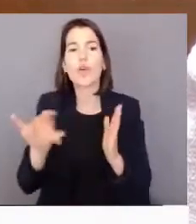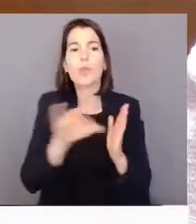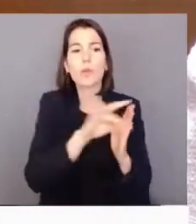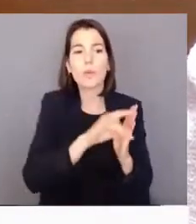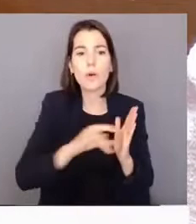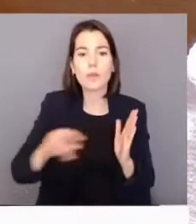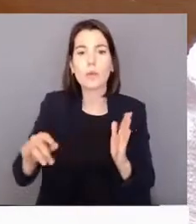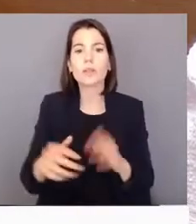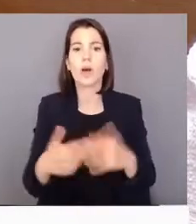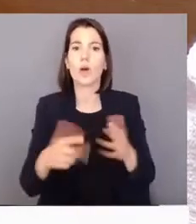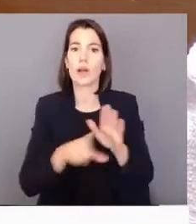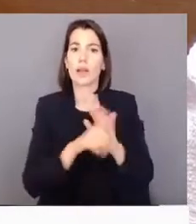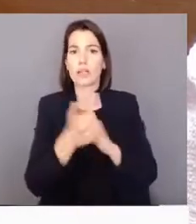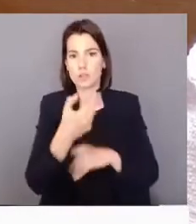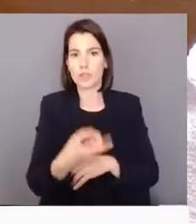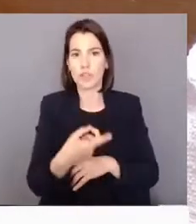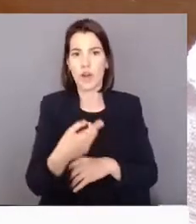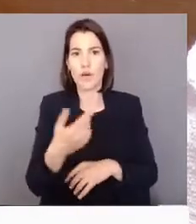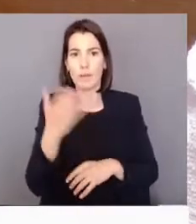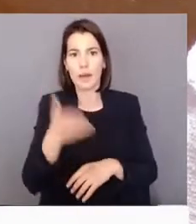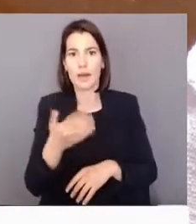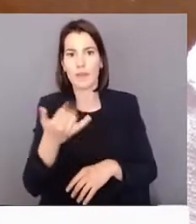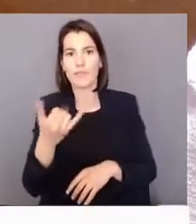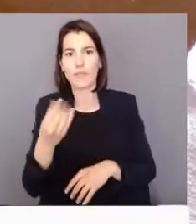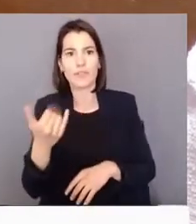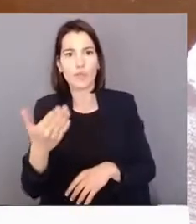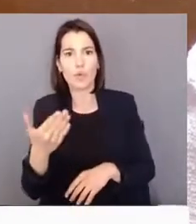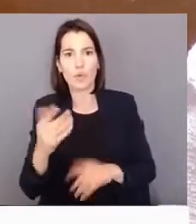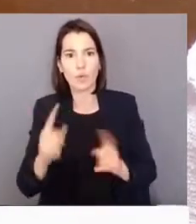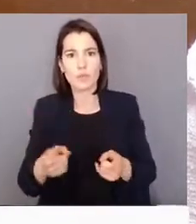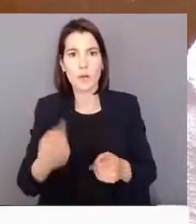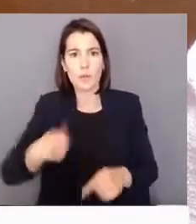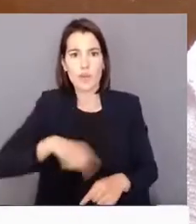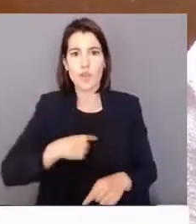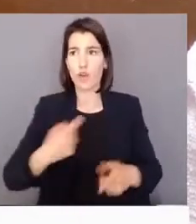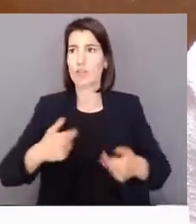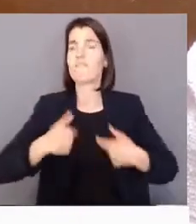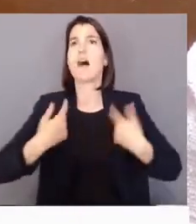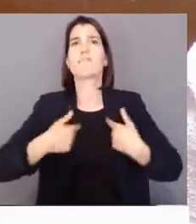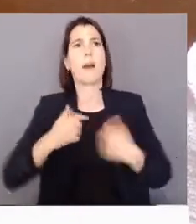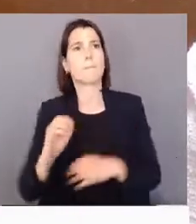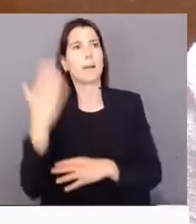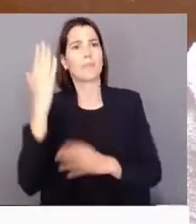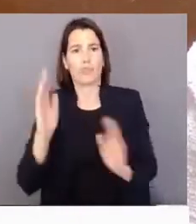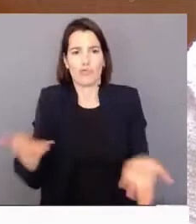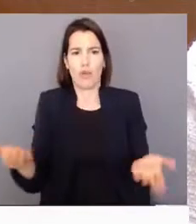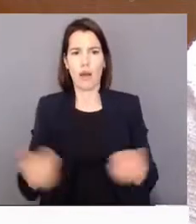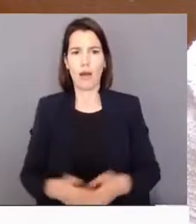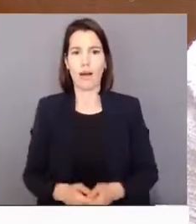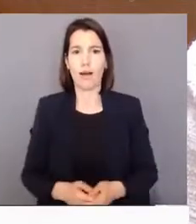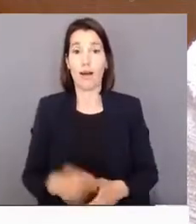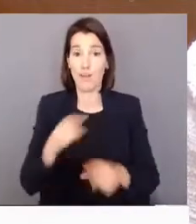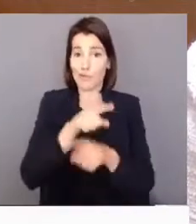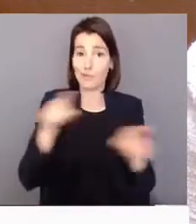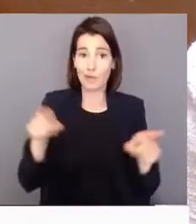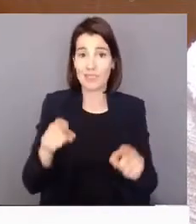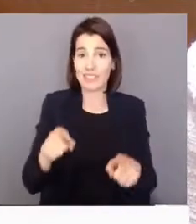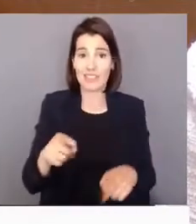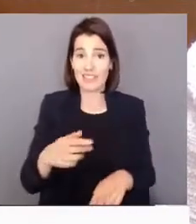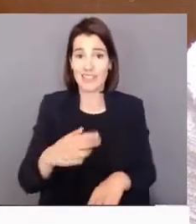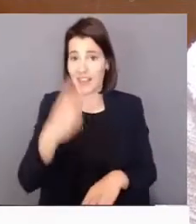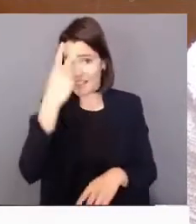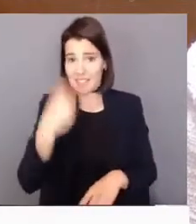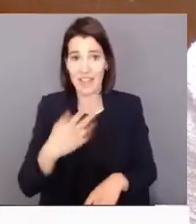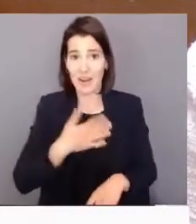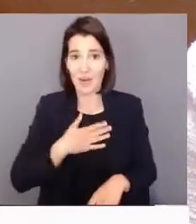59 de 2021. Na verdade, pioneiros nós já somos. Quer dizer, vocês é que não querem ver. Somos o